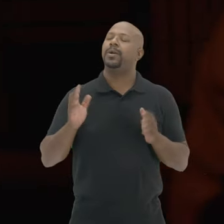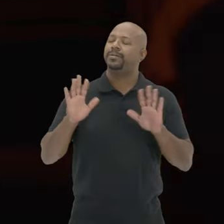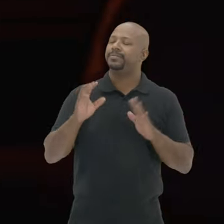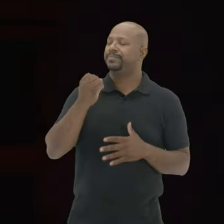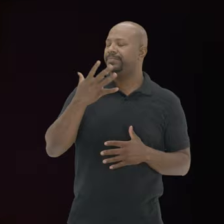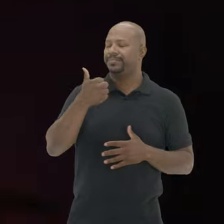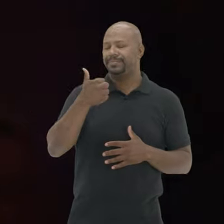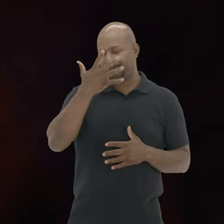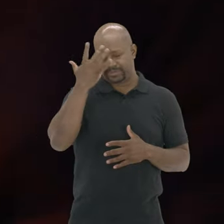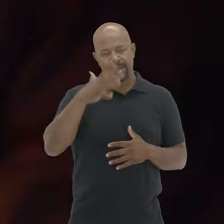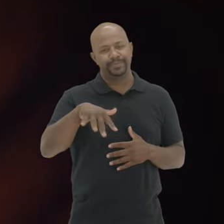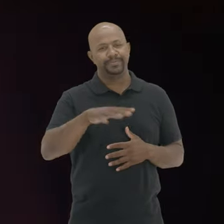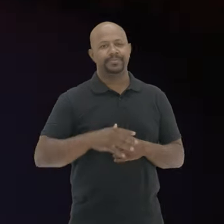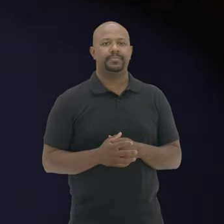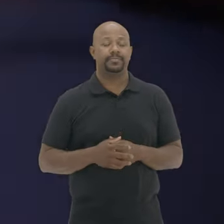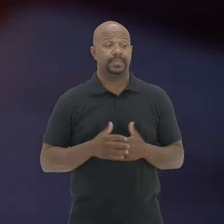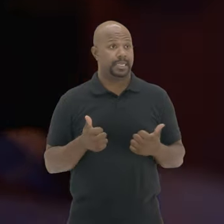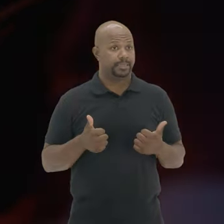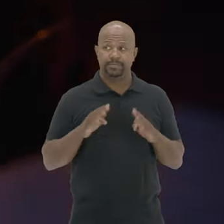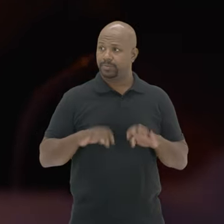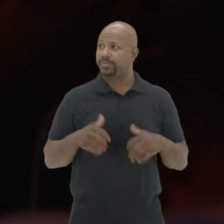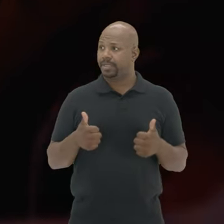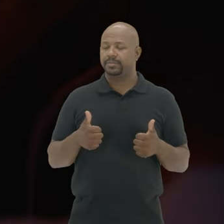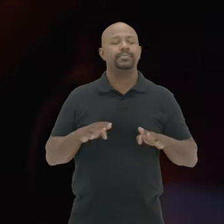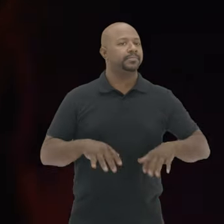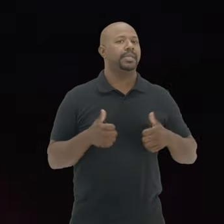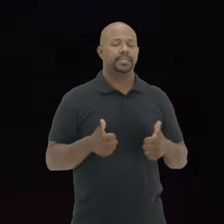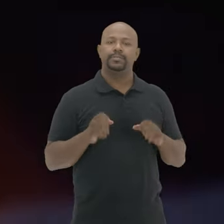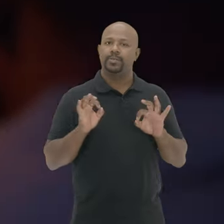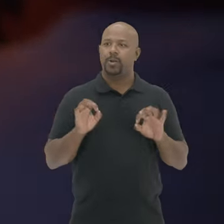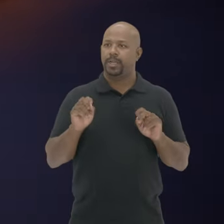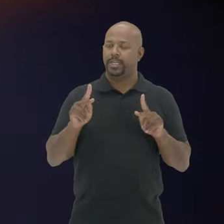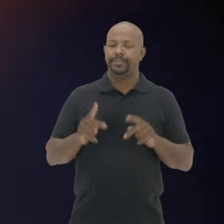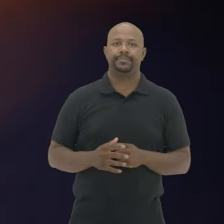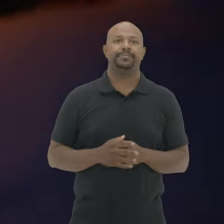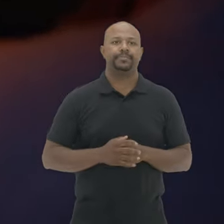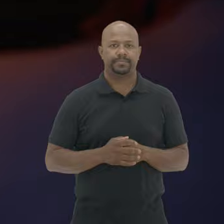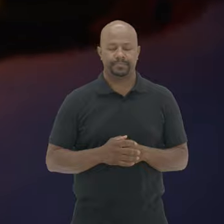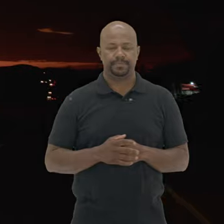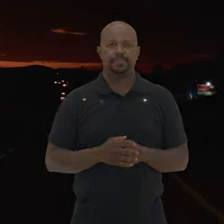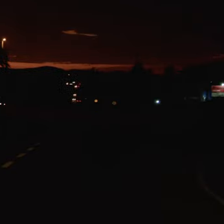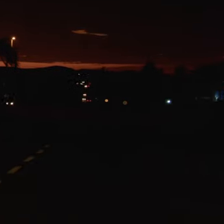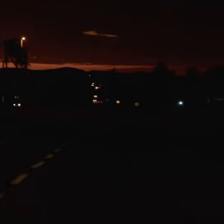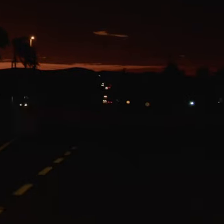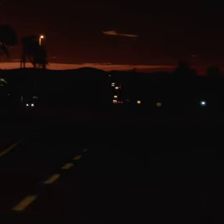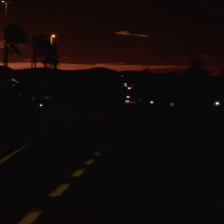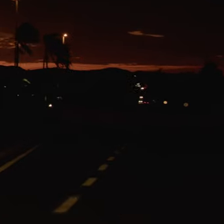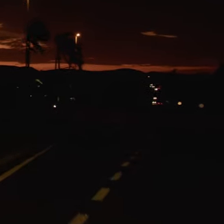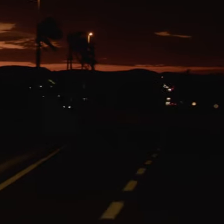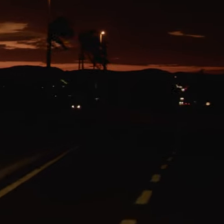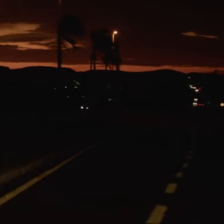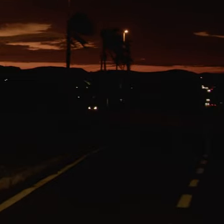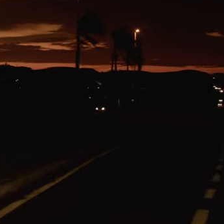Boa noite pessoal João entra pelo banco do carona Tudo bem? Tudo ok Daniel dirige o carro Olha